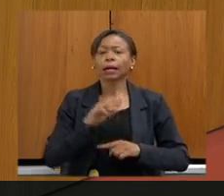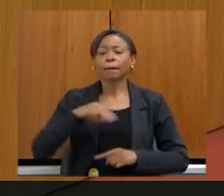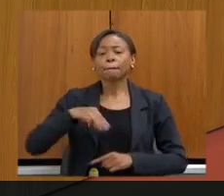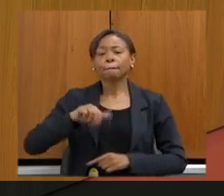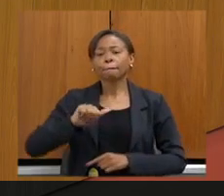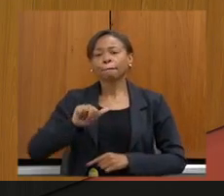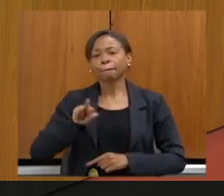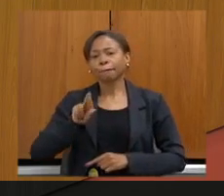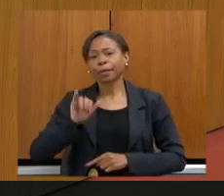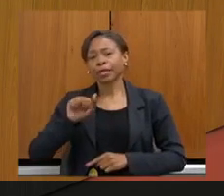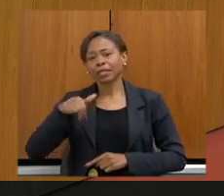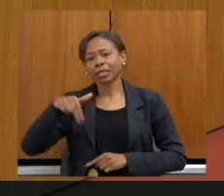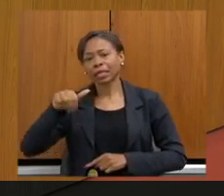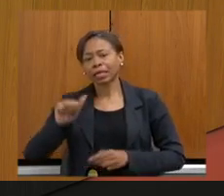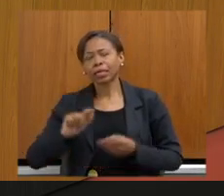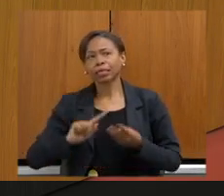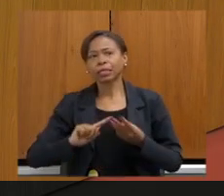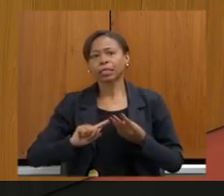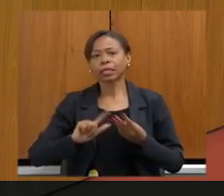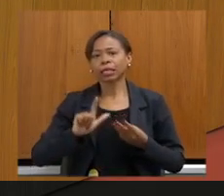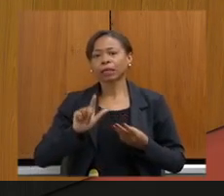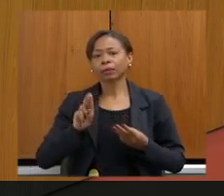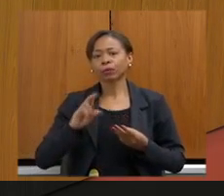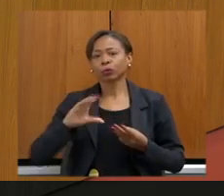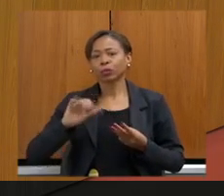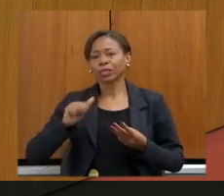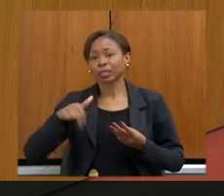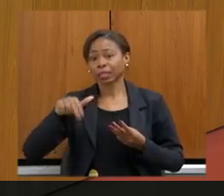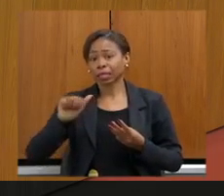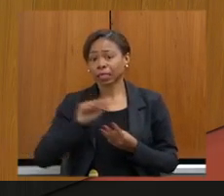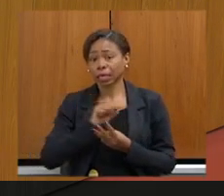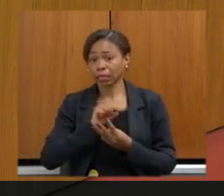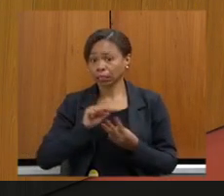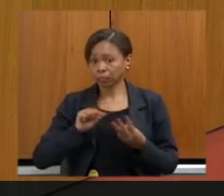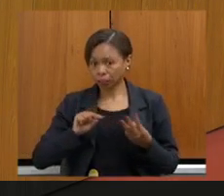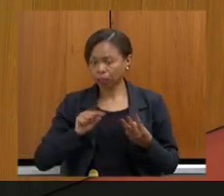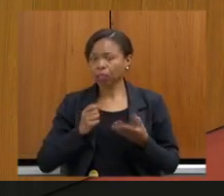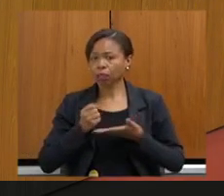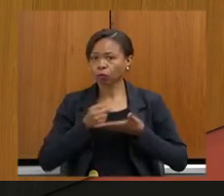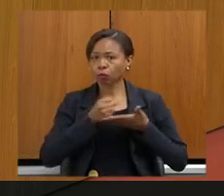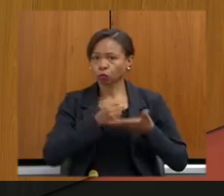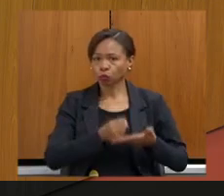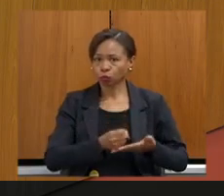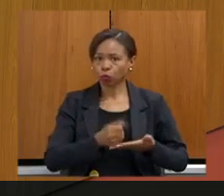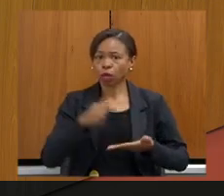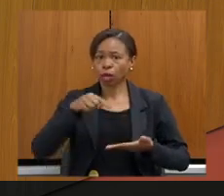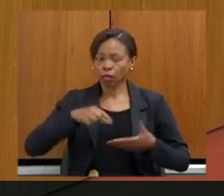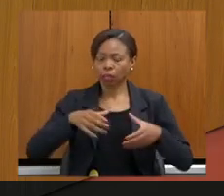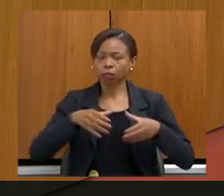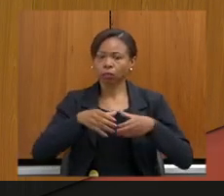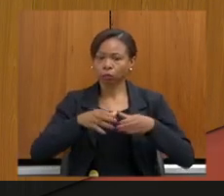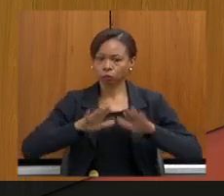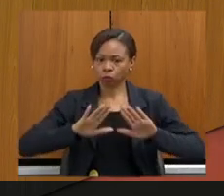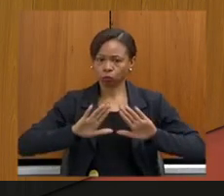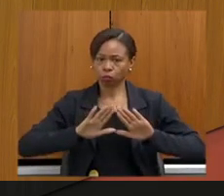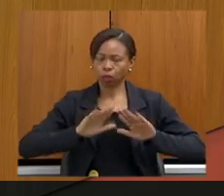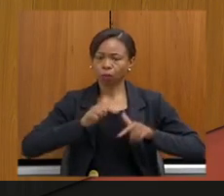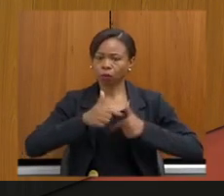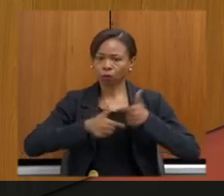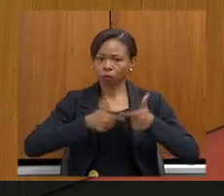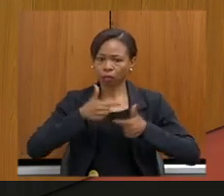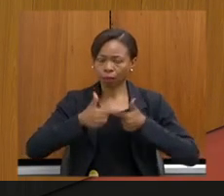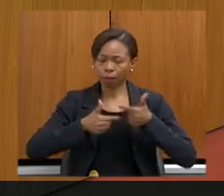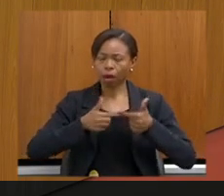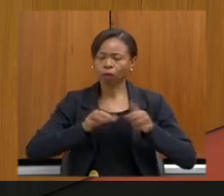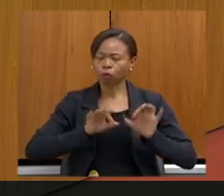a Mariana e a Luciana, elas contribuem aqui para essa presidência para que os trabalhos sejam feitos da melhor forma